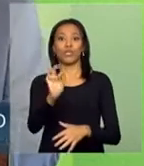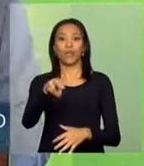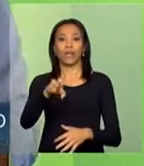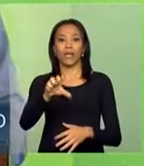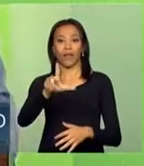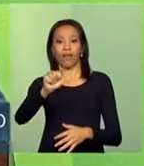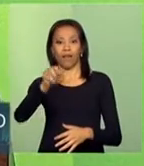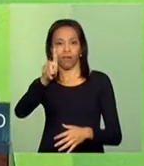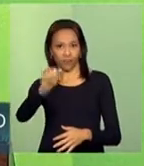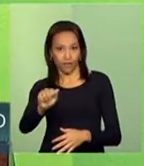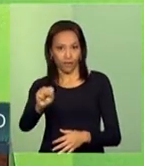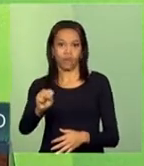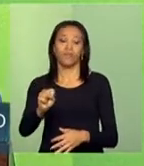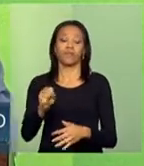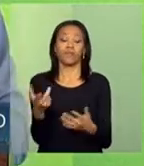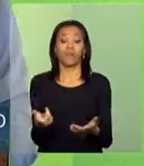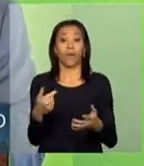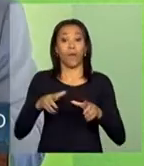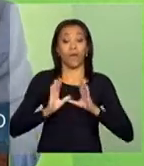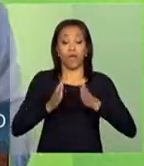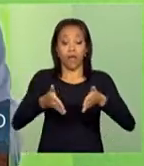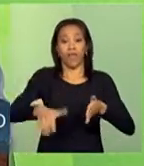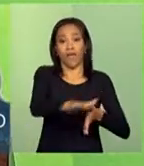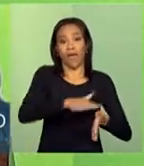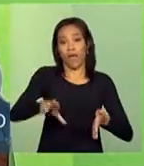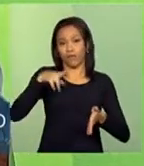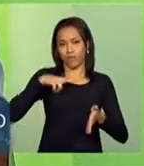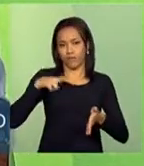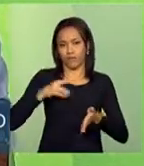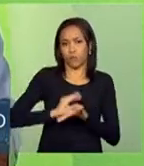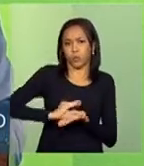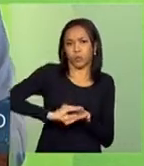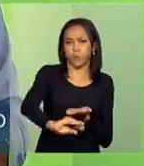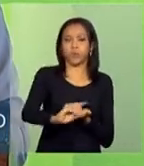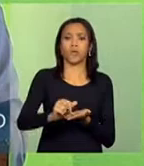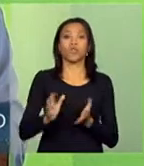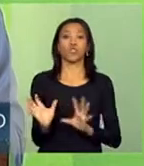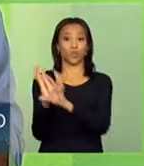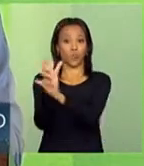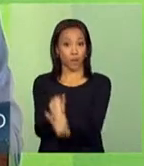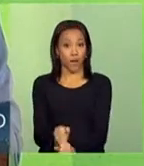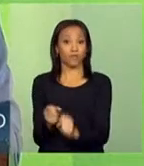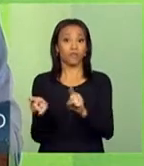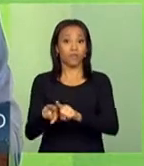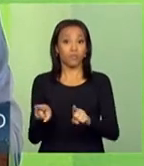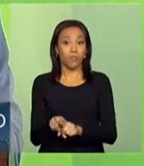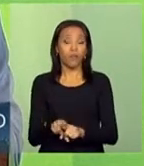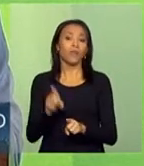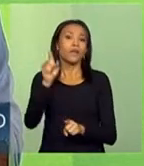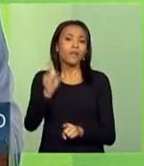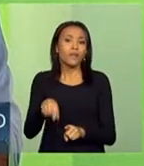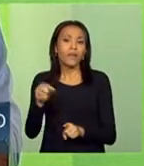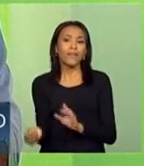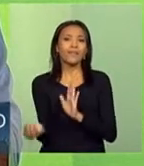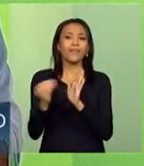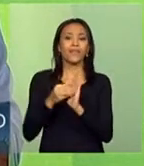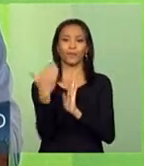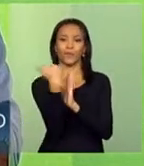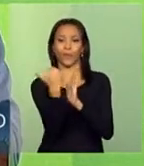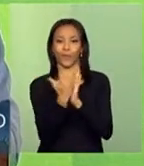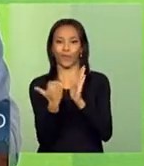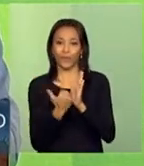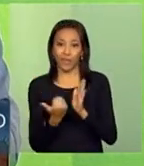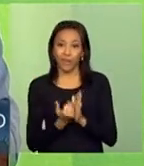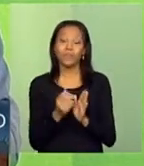Os investimentos em terminais privados fora do porto organizado, somados aos investimentos que fazem parte do Programa de Aceleração do